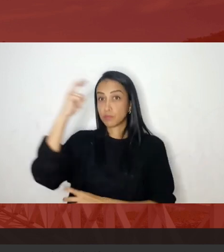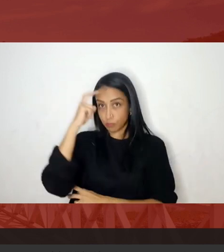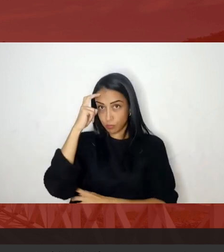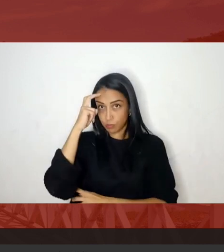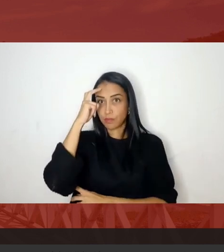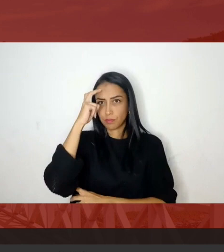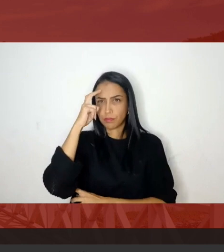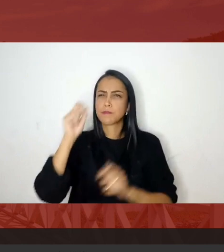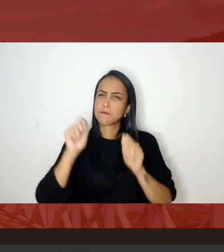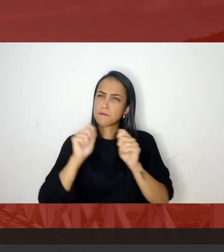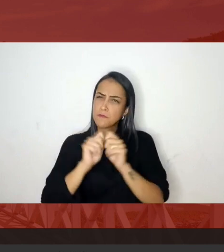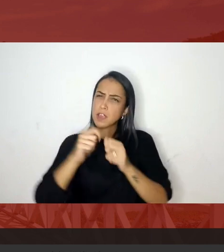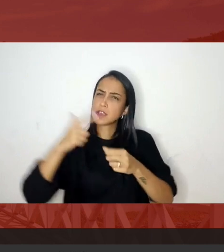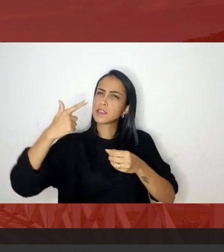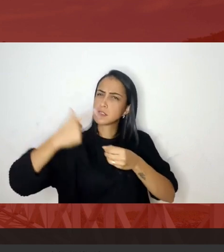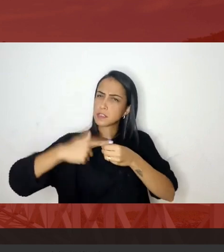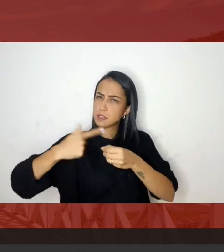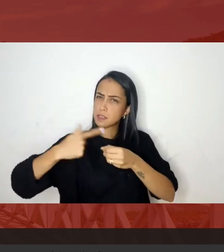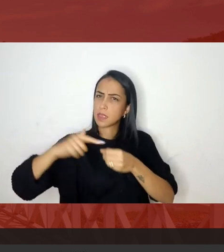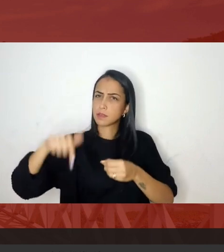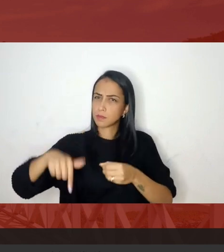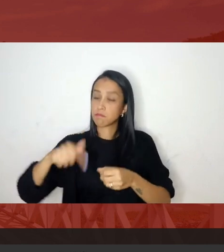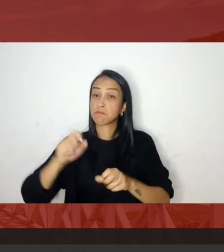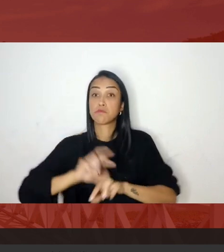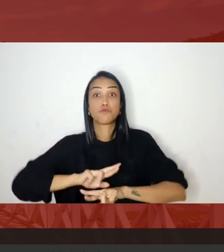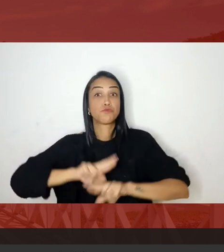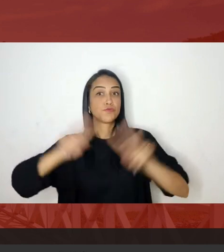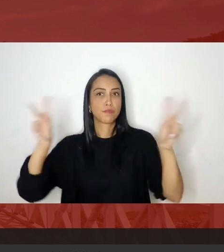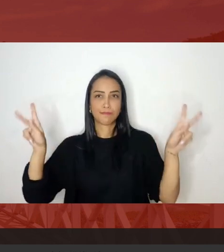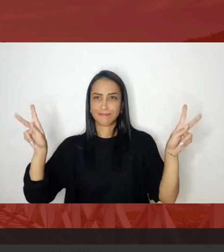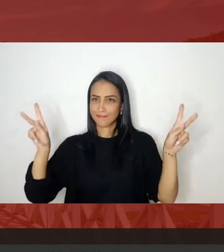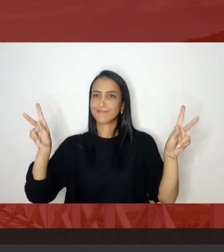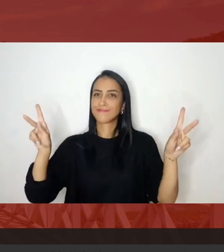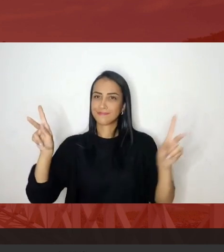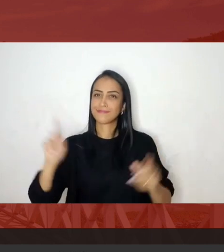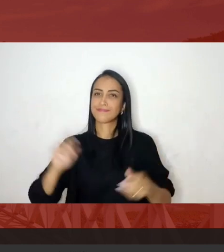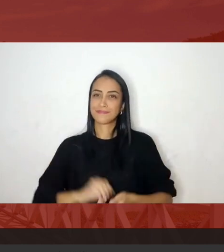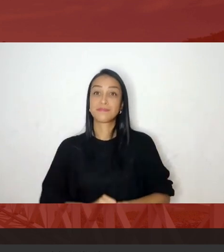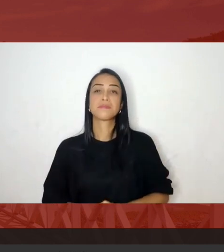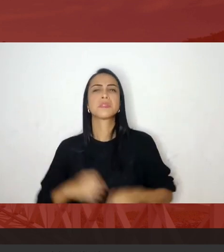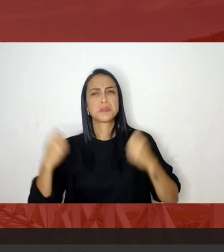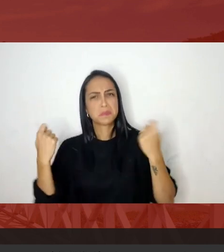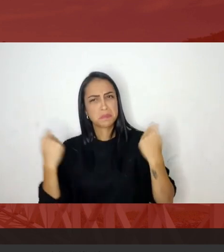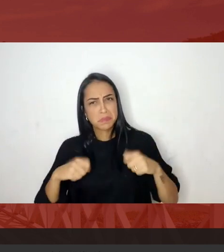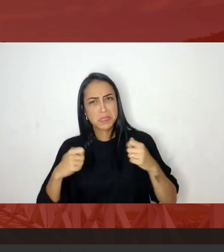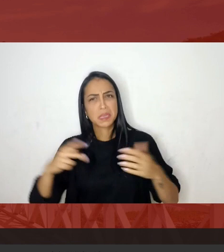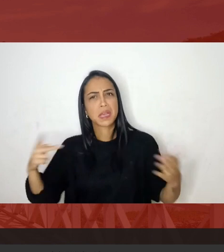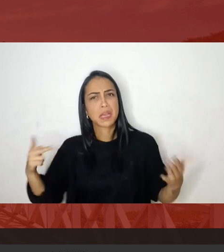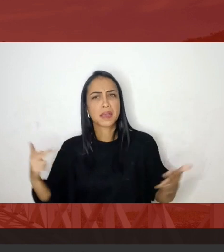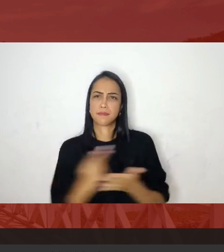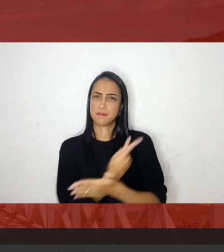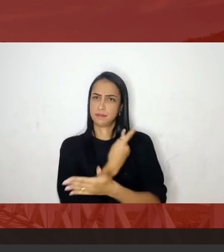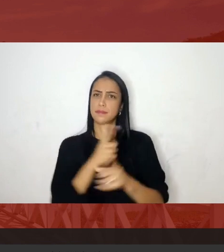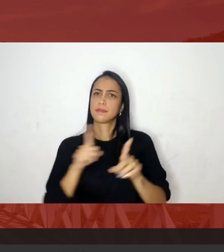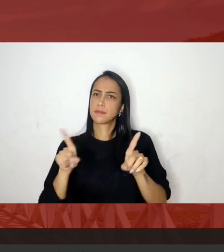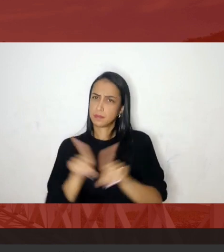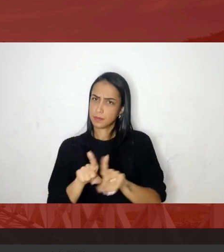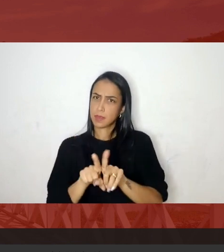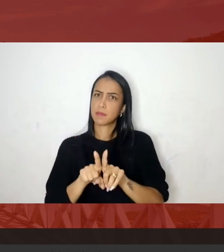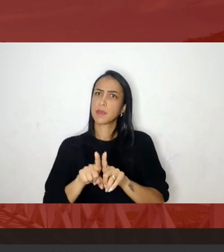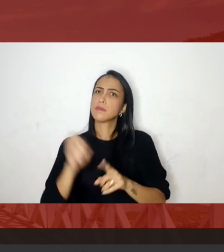Goiás que faz essa cidade ser diferente e isso tem que acontecer também em perspectiva nacional